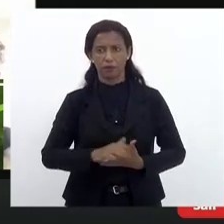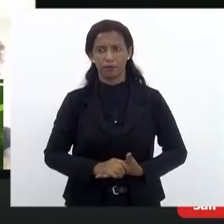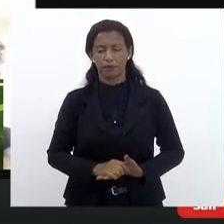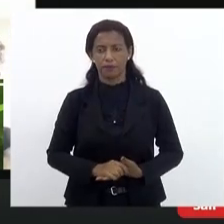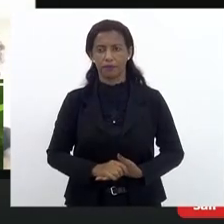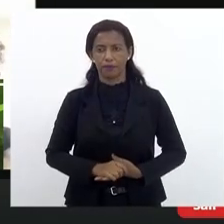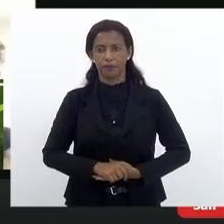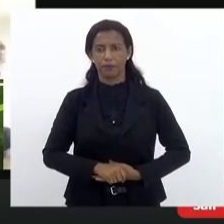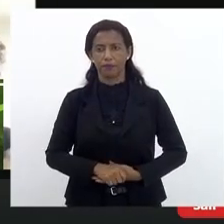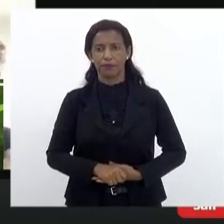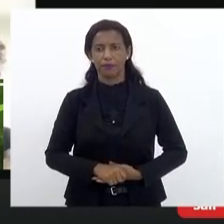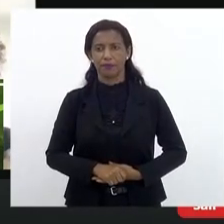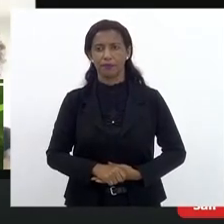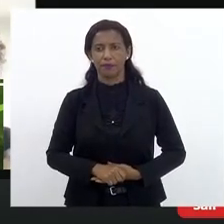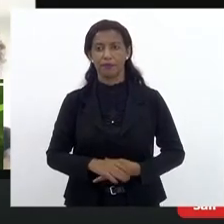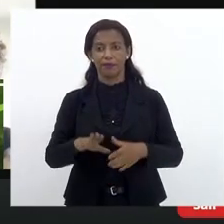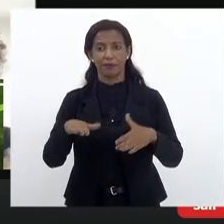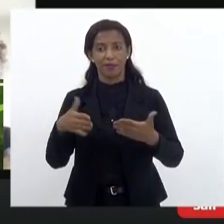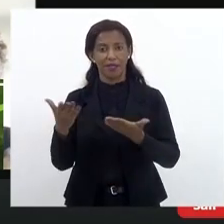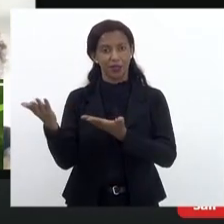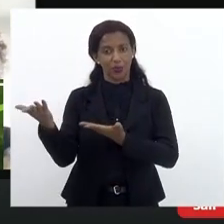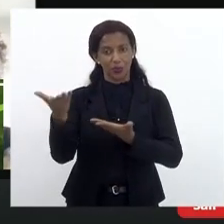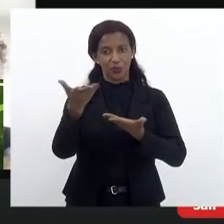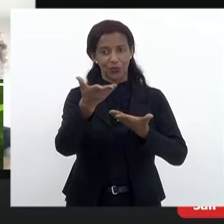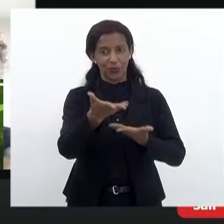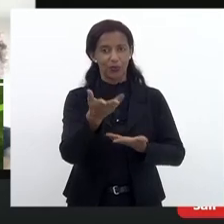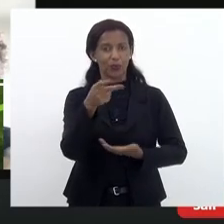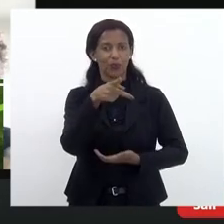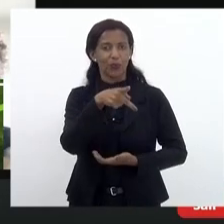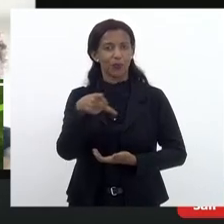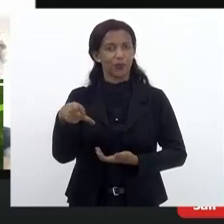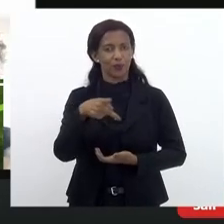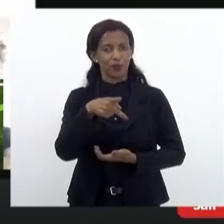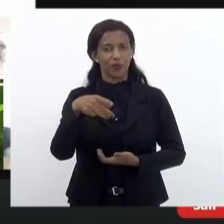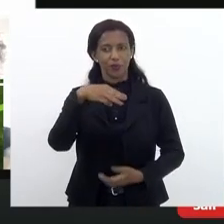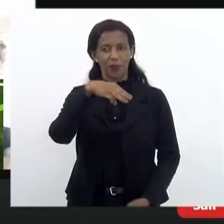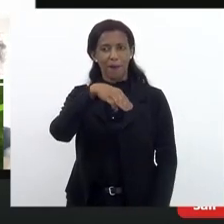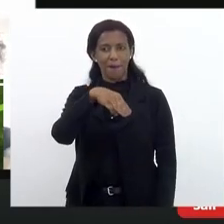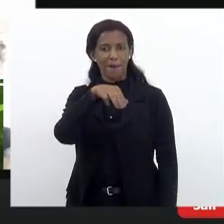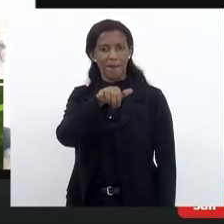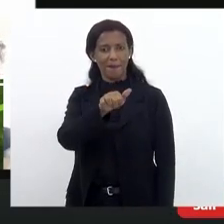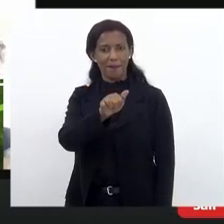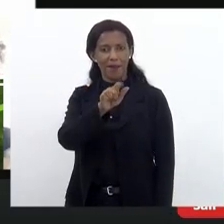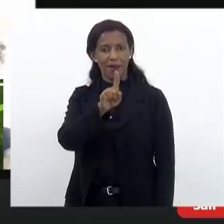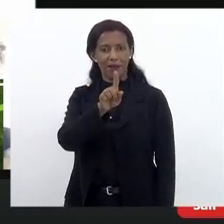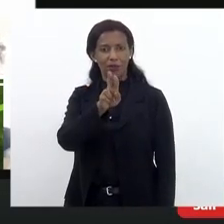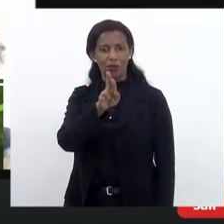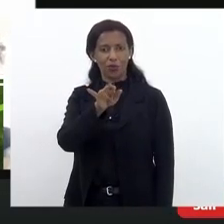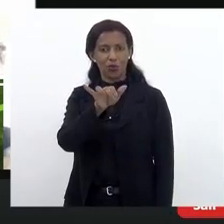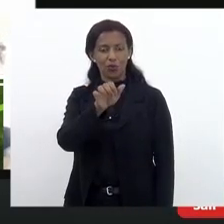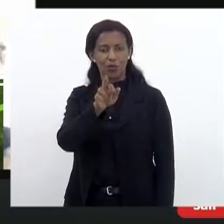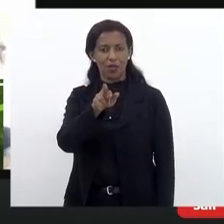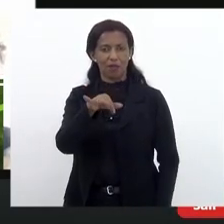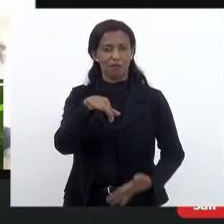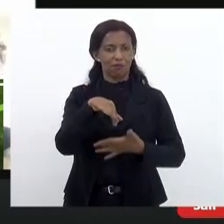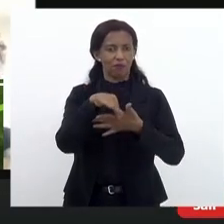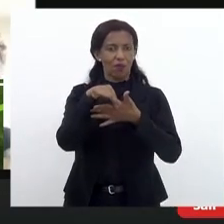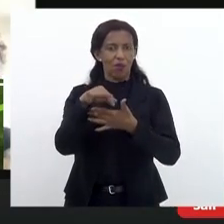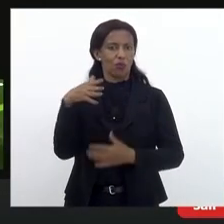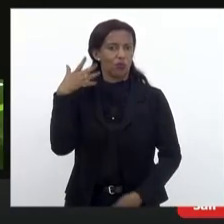Com certeza. E aí, passo a palavra para o professor Madureira, representante do Fórum Estadual de Educação.